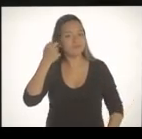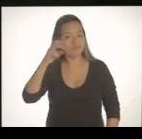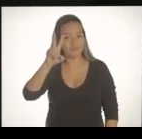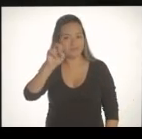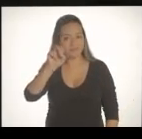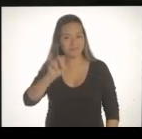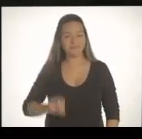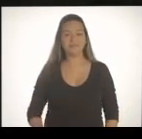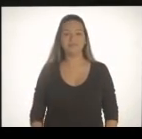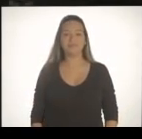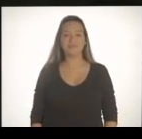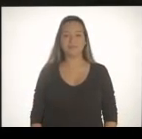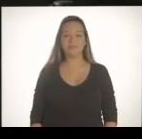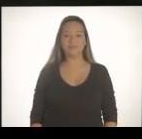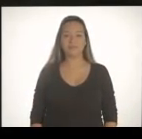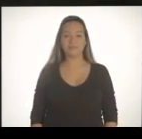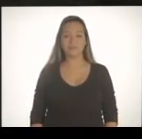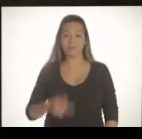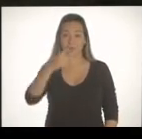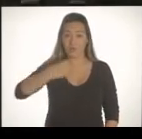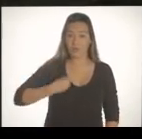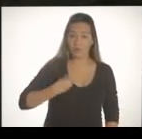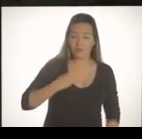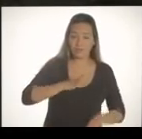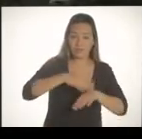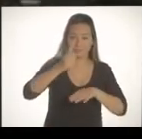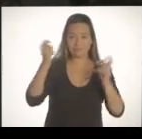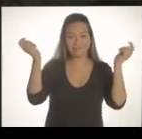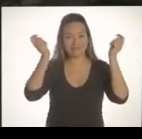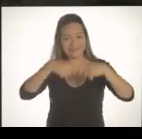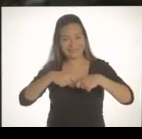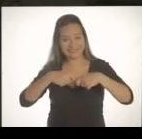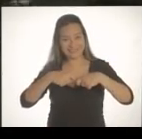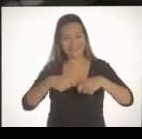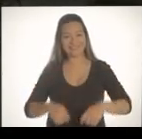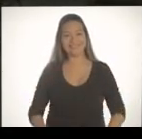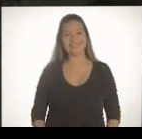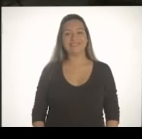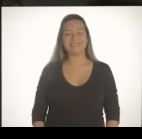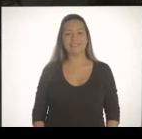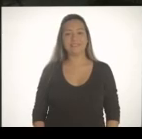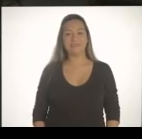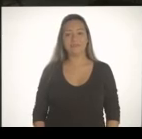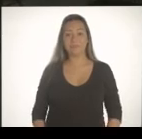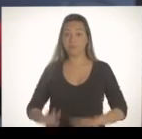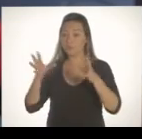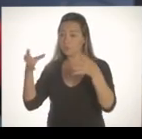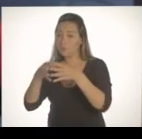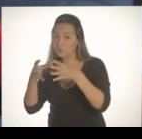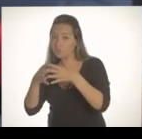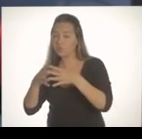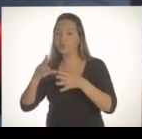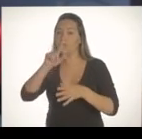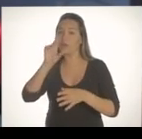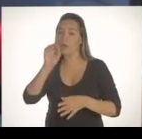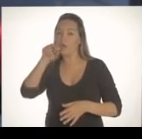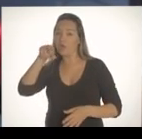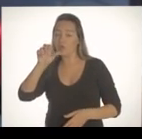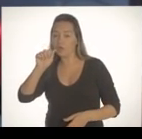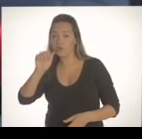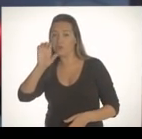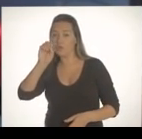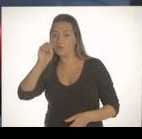programa do Freixo 50. Melhorar sua vida é possível. A Zona Oeste é uma zona de